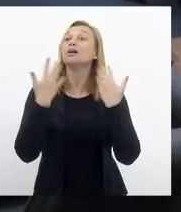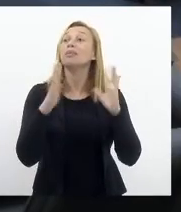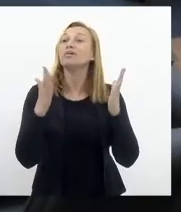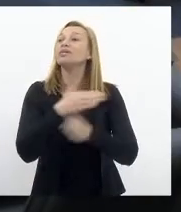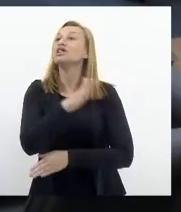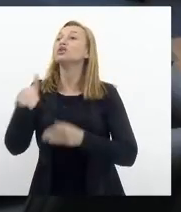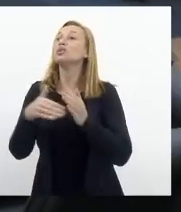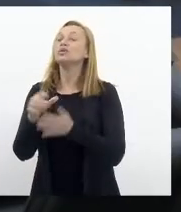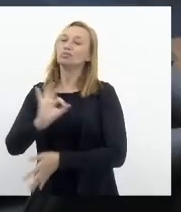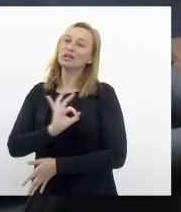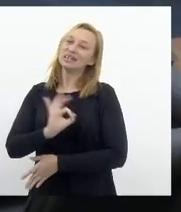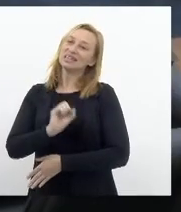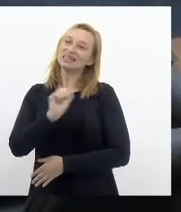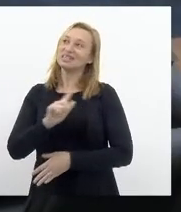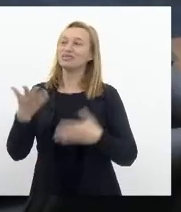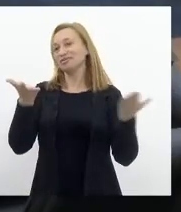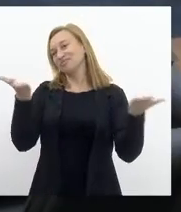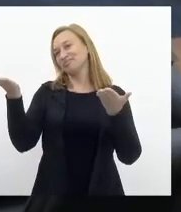toda a polícia civil.